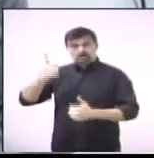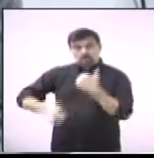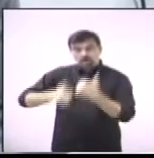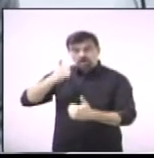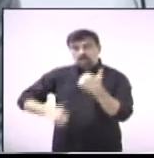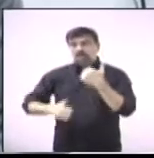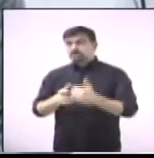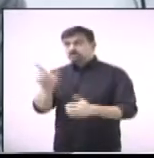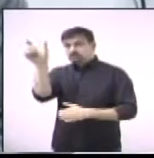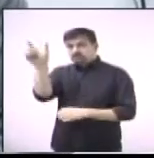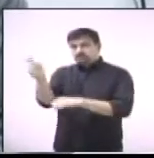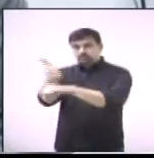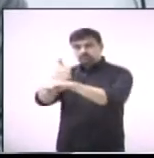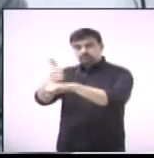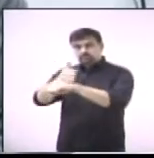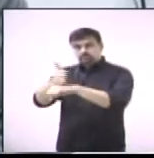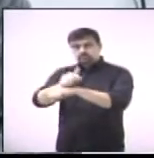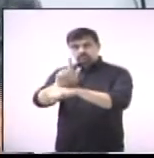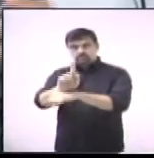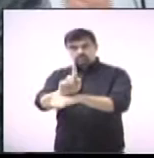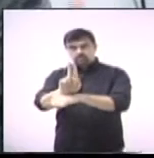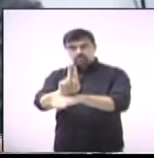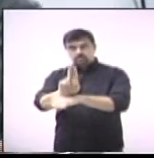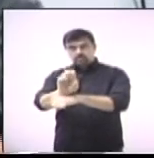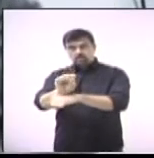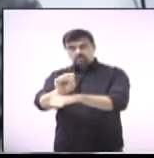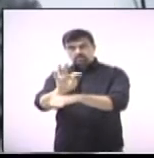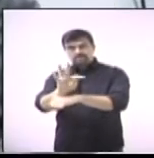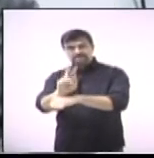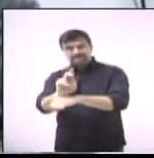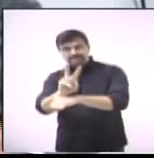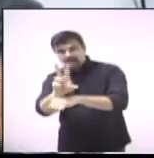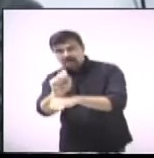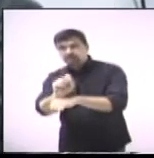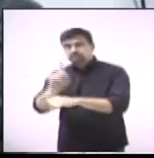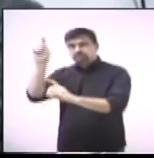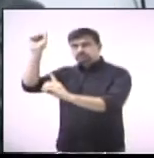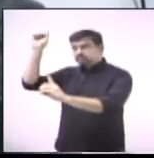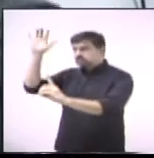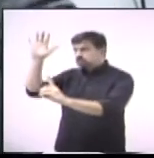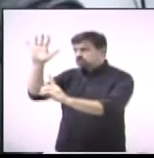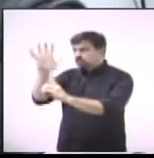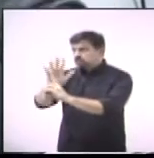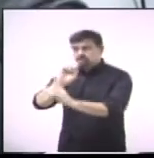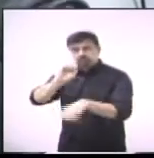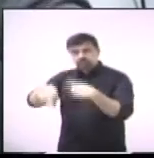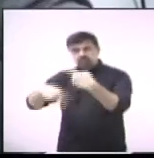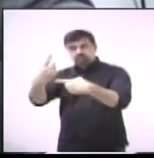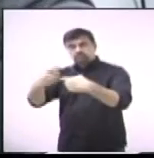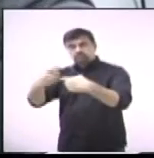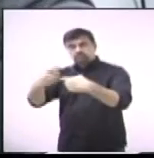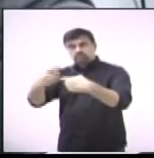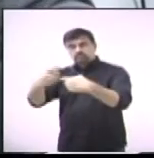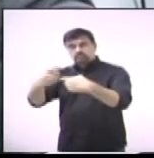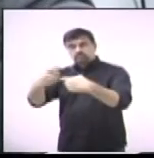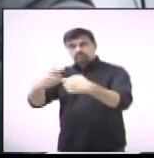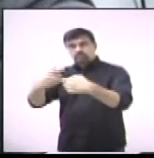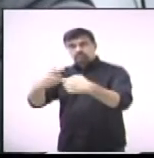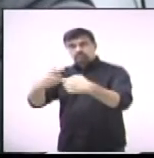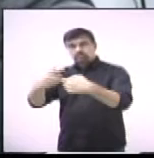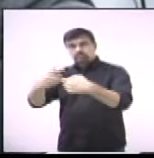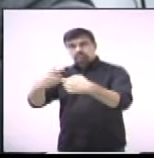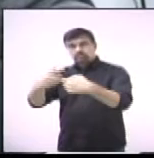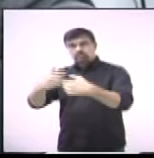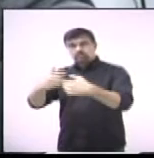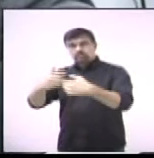Luiz Gustavo. Deus continue abençoando, que você continue prosperando no esporte. Sabe que